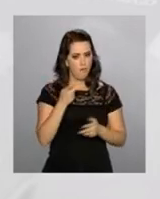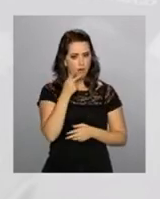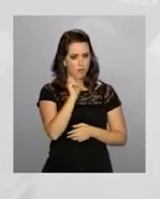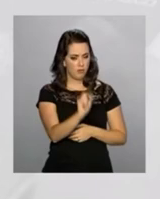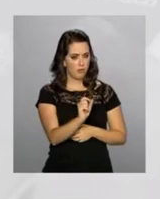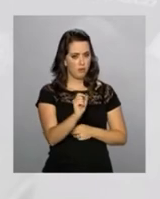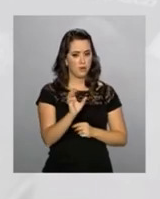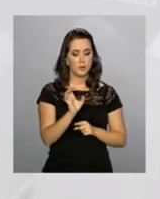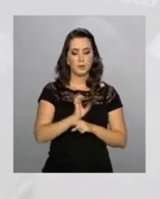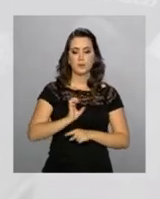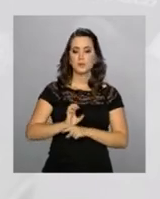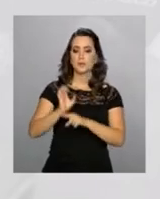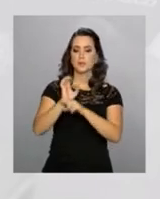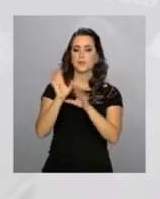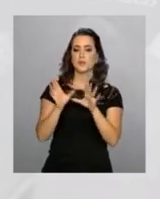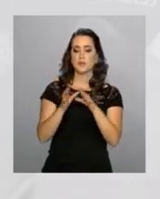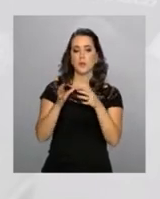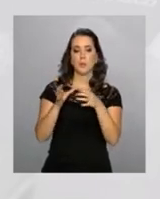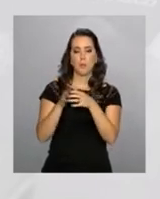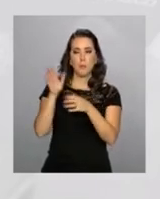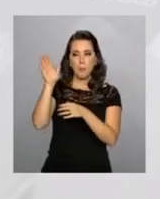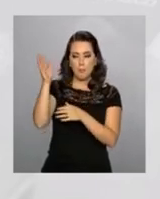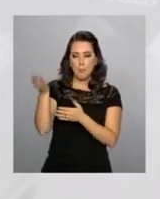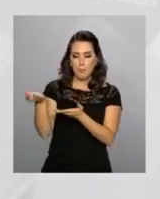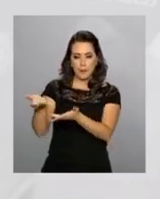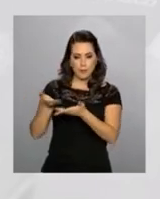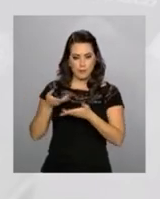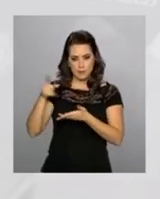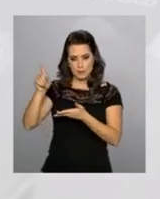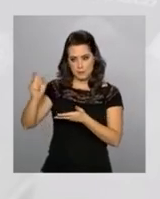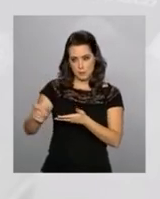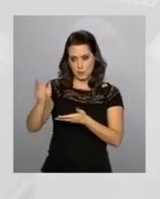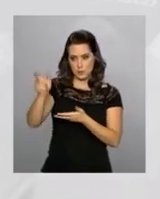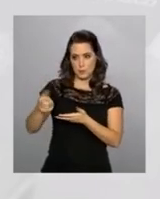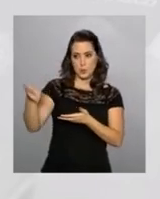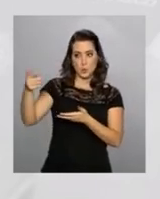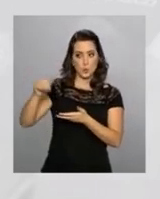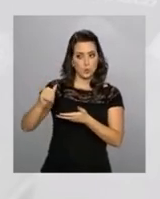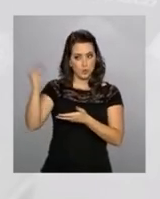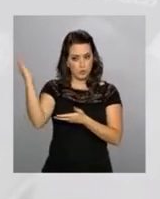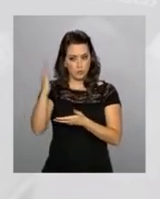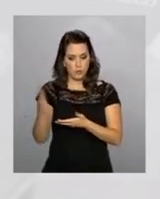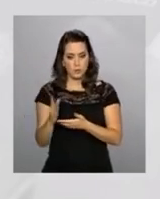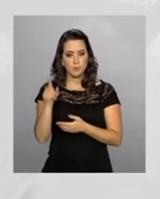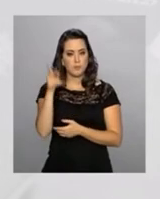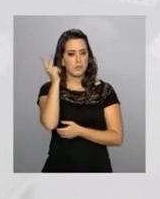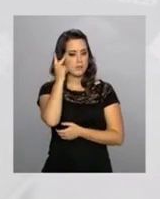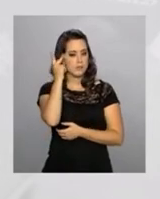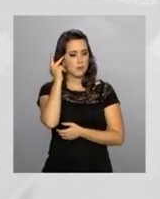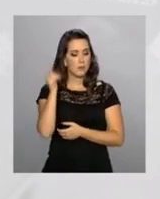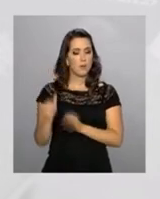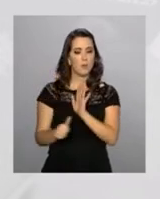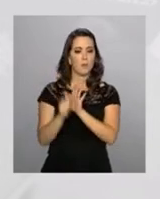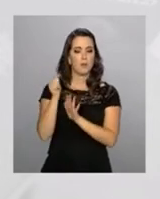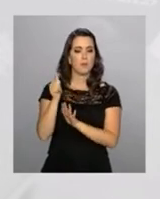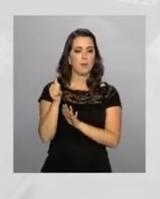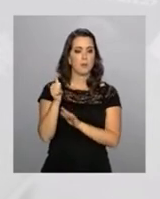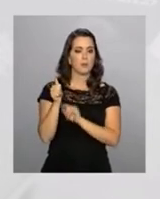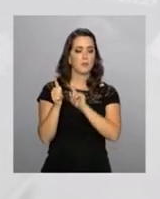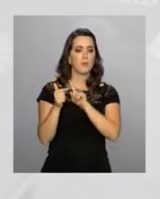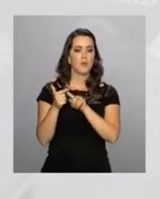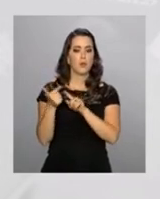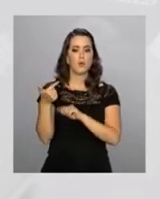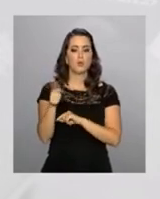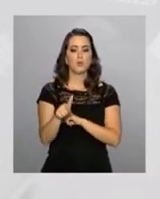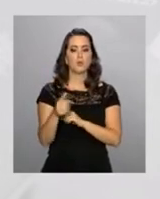relação aos estados onde há mais absorção de mão de obra do trabalho imigrante, São Paulo aparece em primeiro lugar.